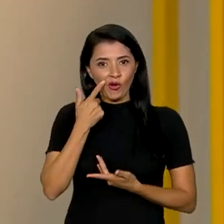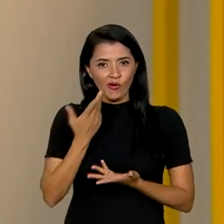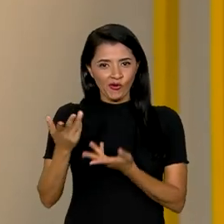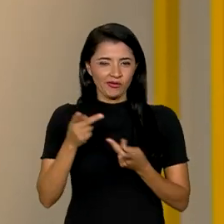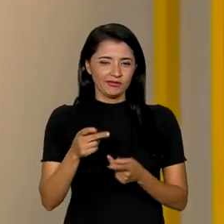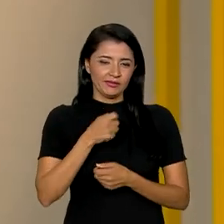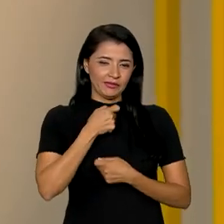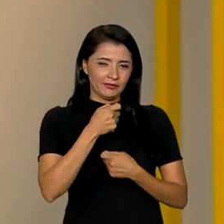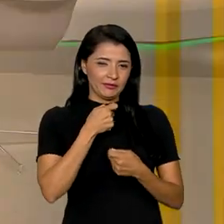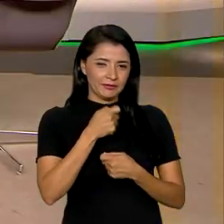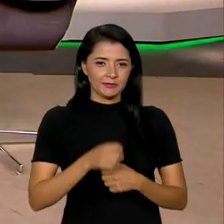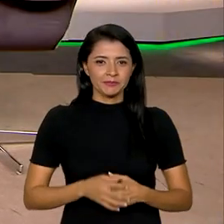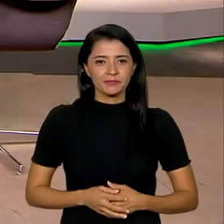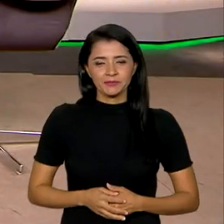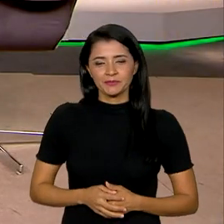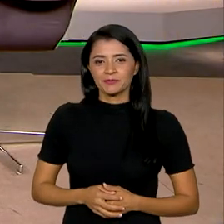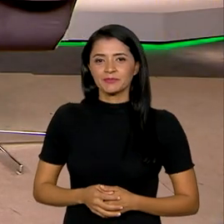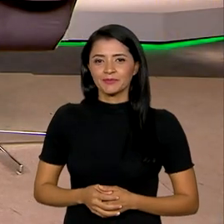foi a entrevista.